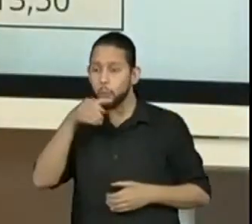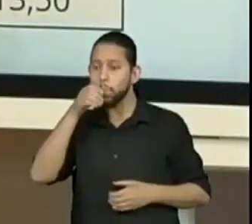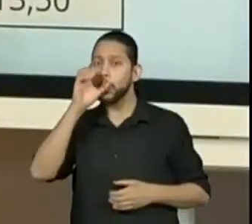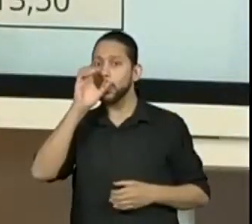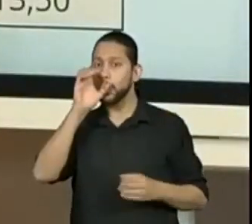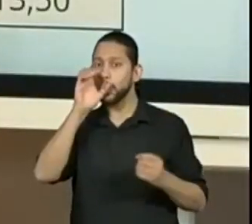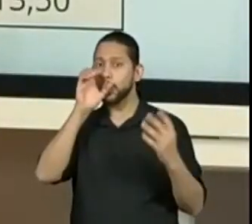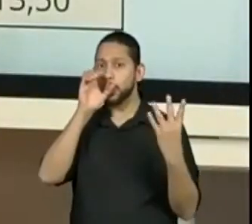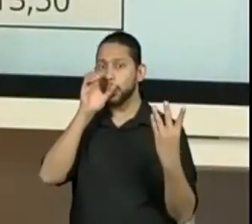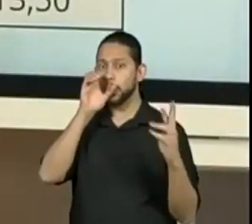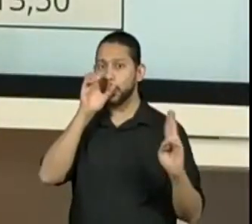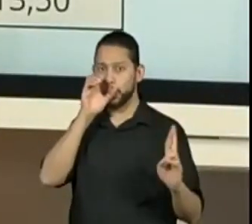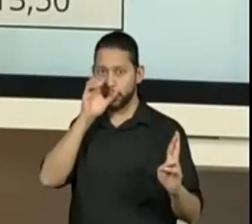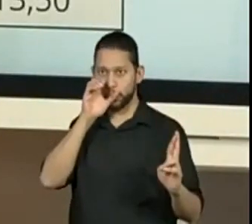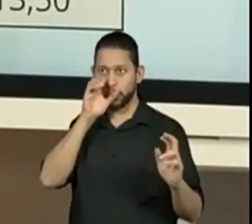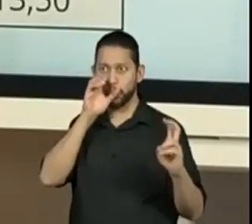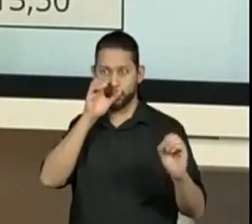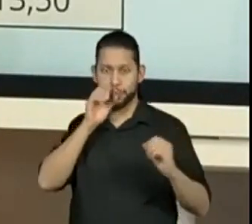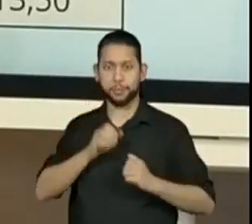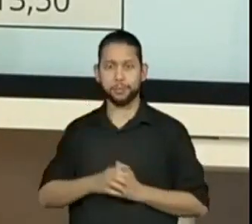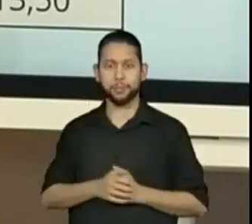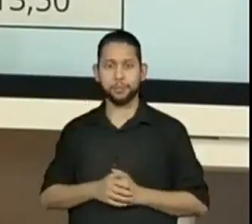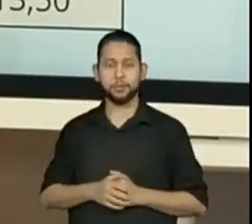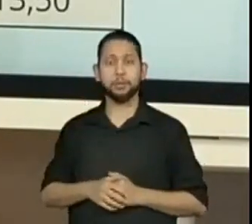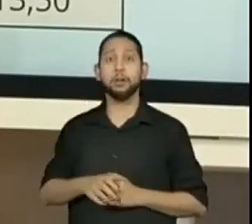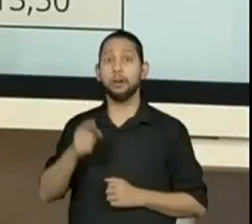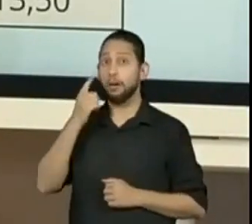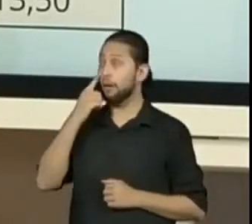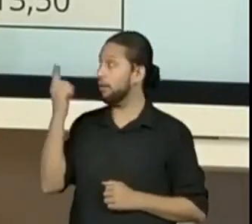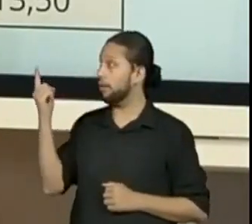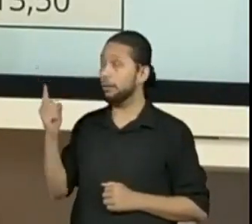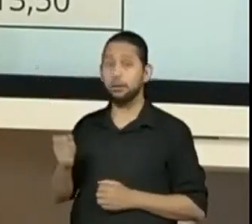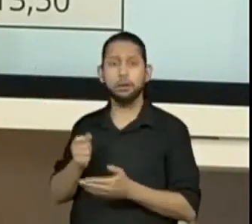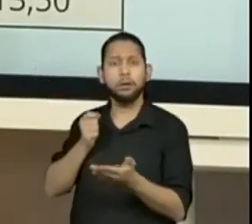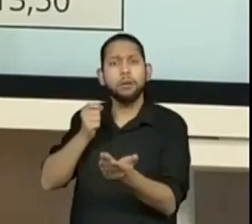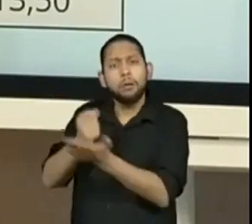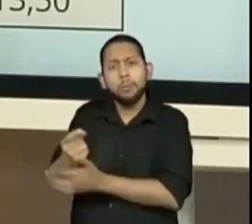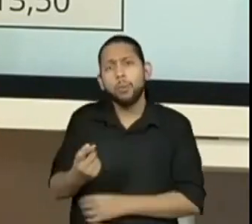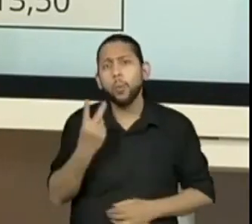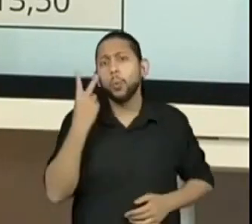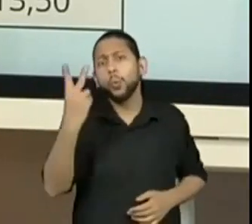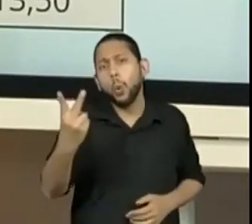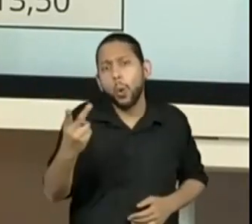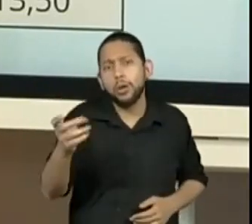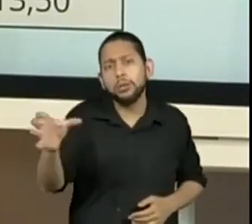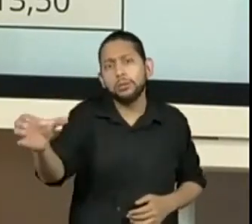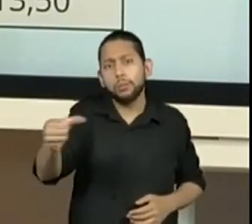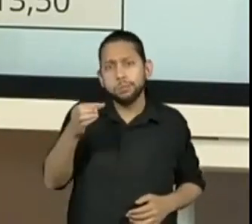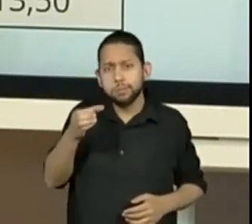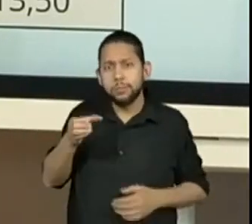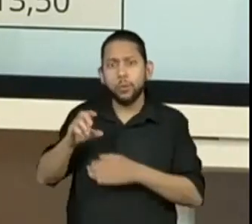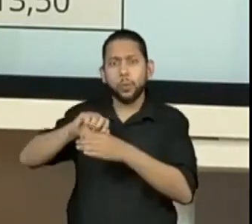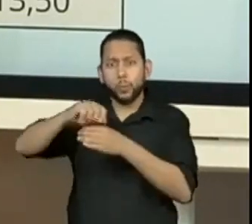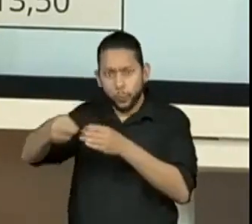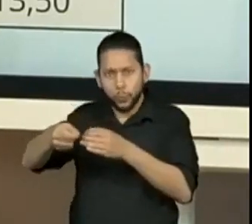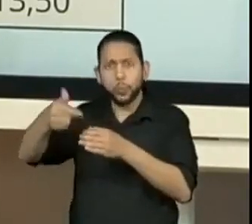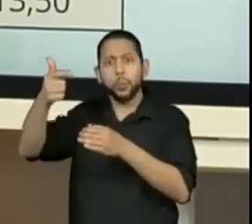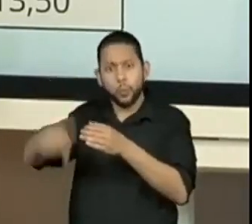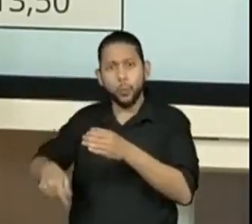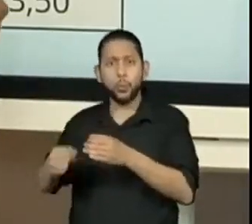E isso, conforme uma aumenta, no caso aqui, a quantidade de refrigerantes, a